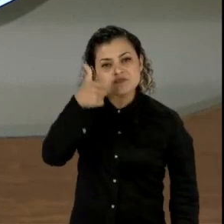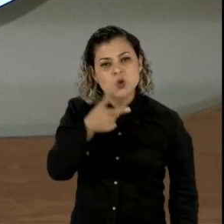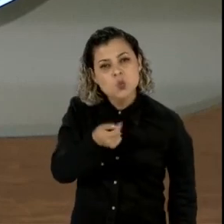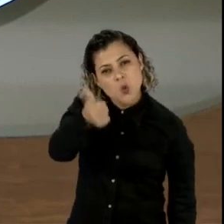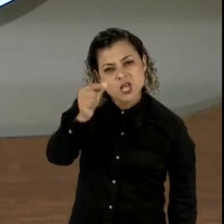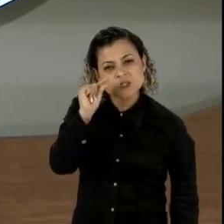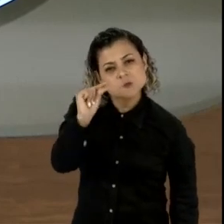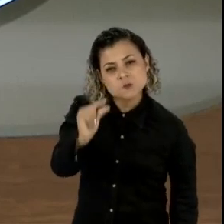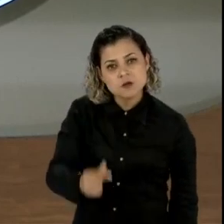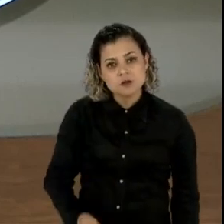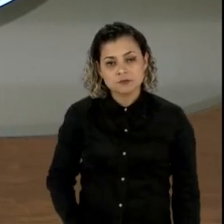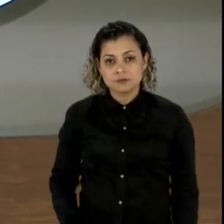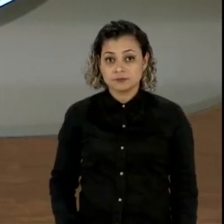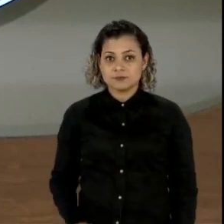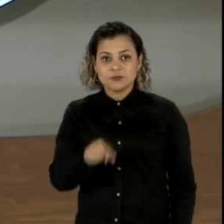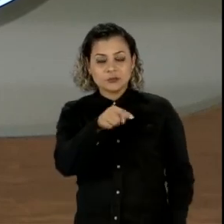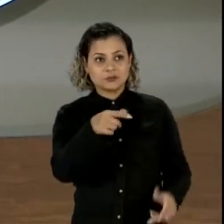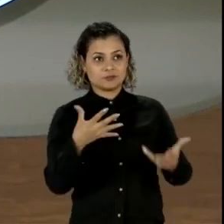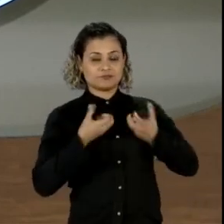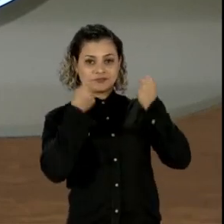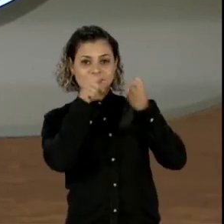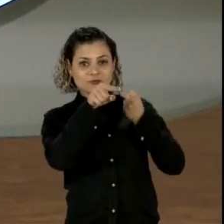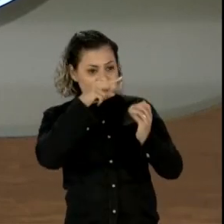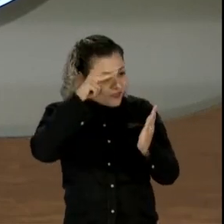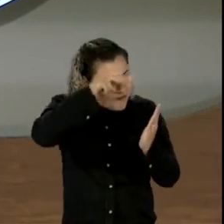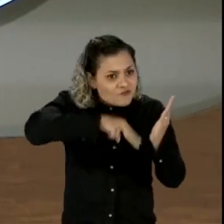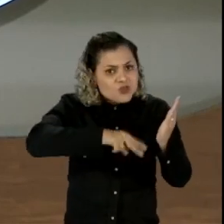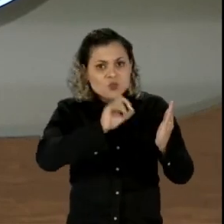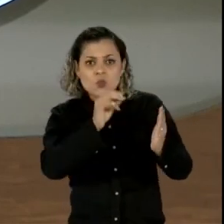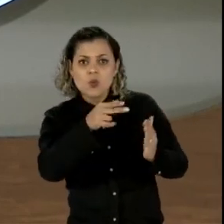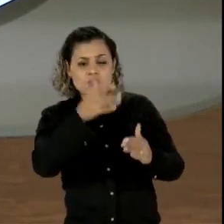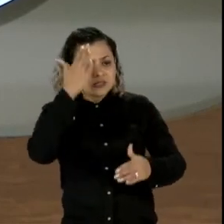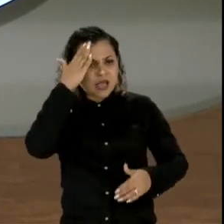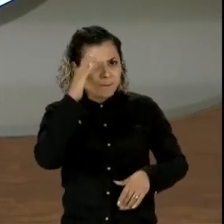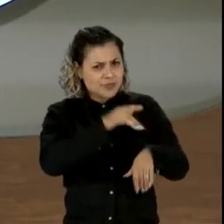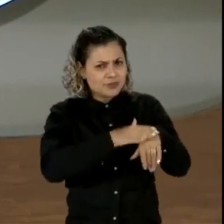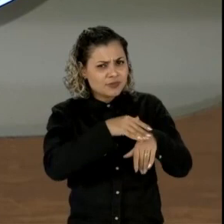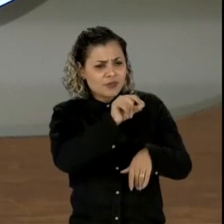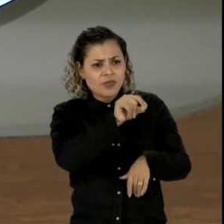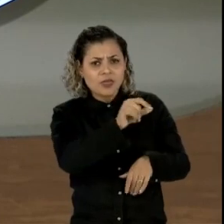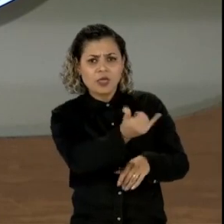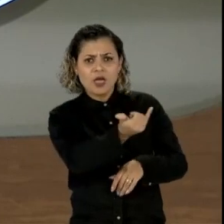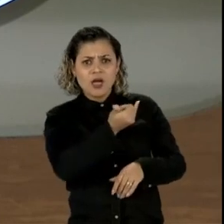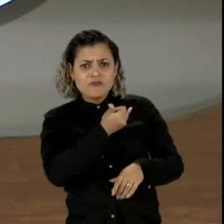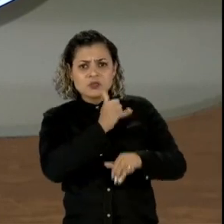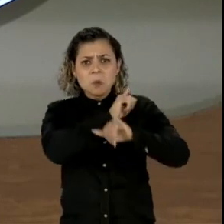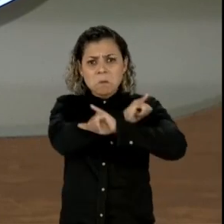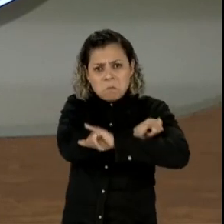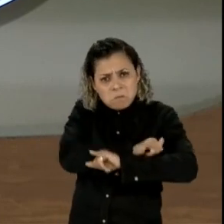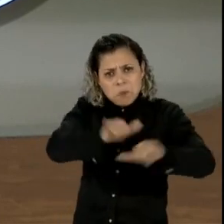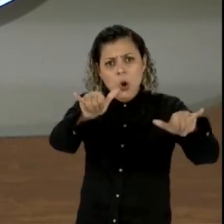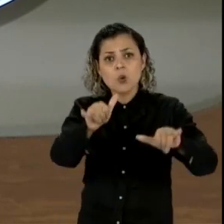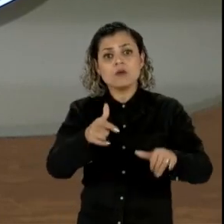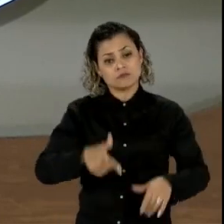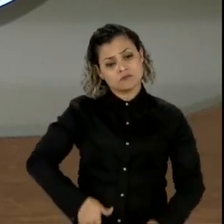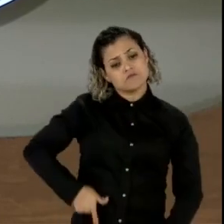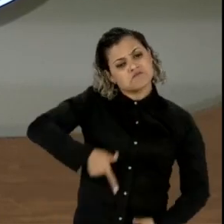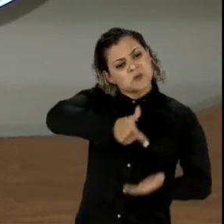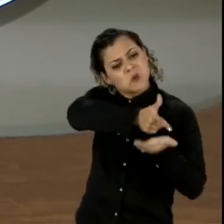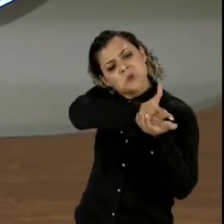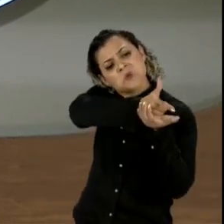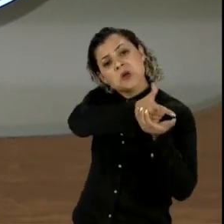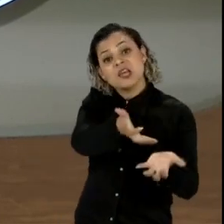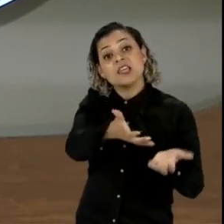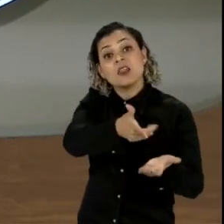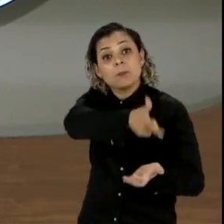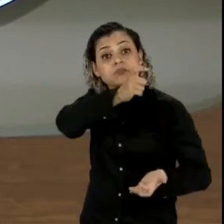O que o senhor sentiu quando o senhor ouviu esse relato, quando o senhor soube que ele havia dito para a imprensa que tirou uma arma para atirar